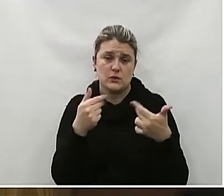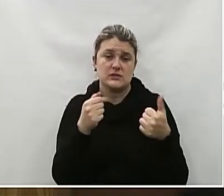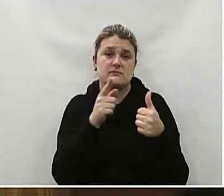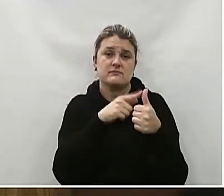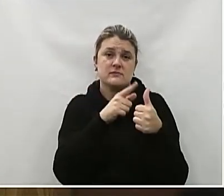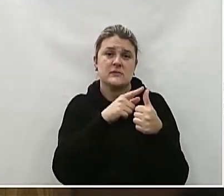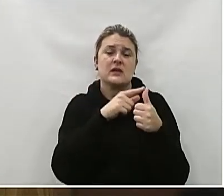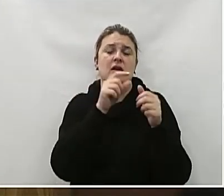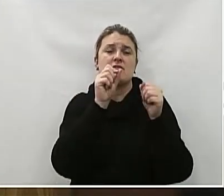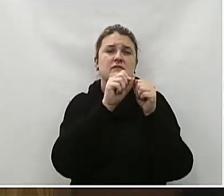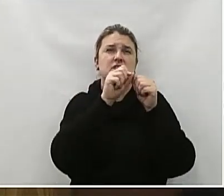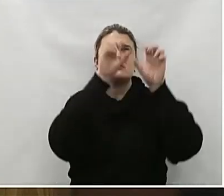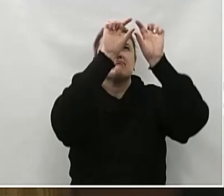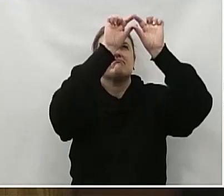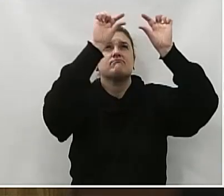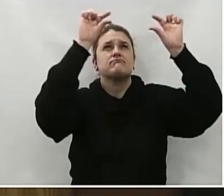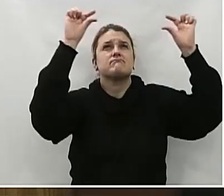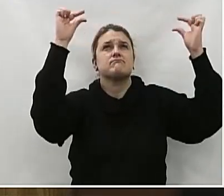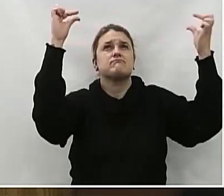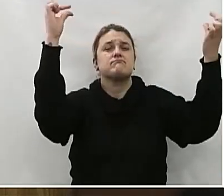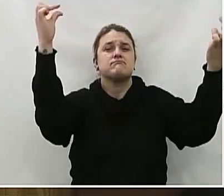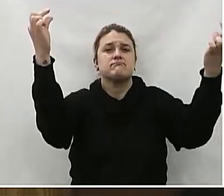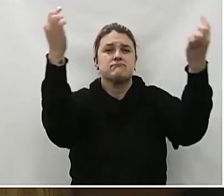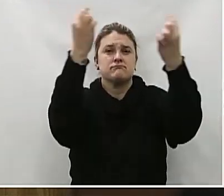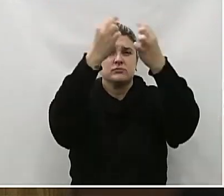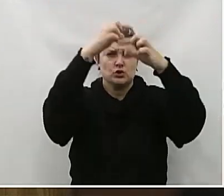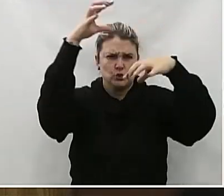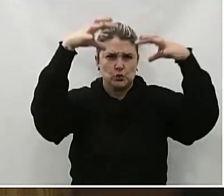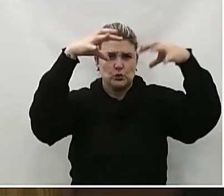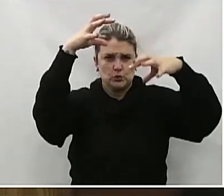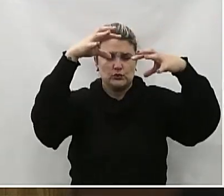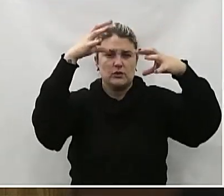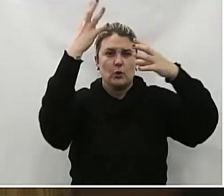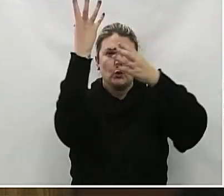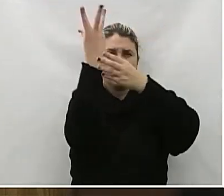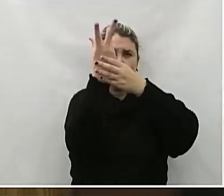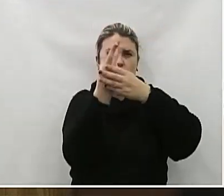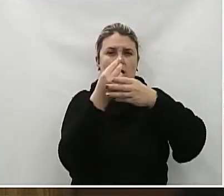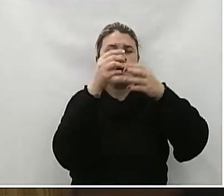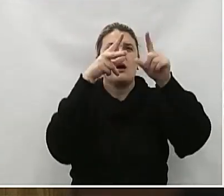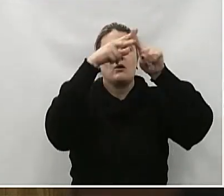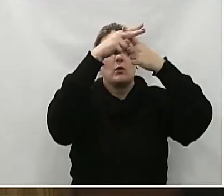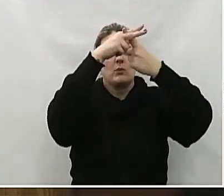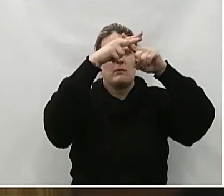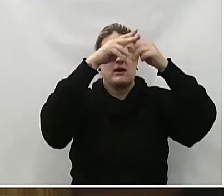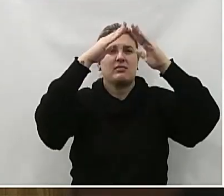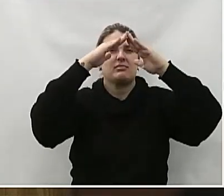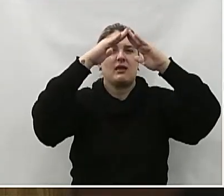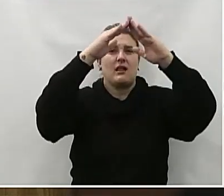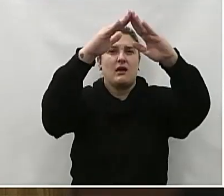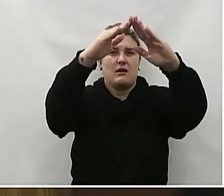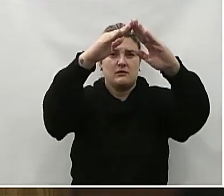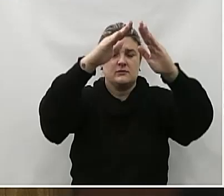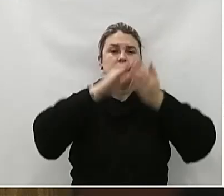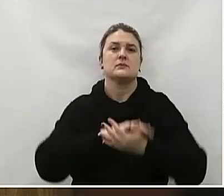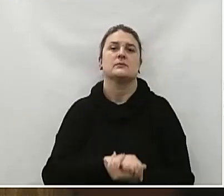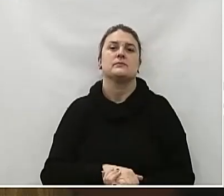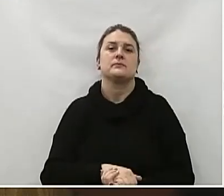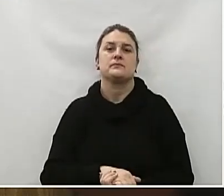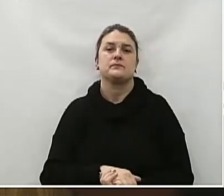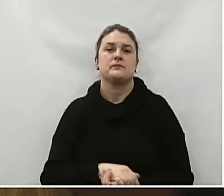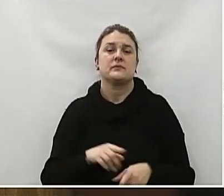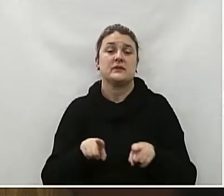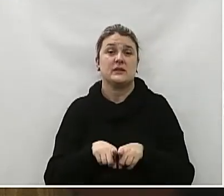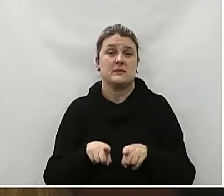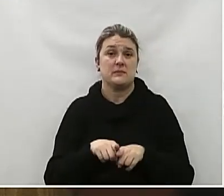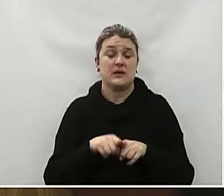colocação de calhas aos fundos do prédio Alguns reparos no telhado Afim de sanar goteiras nas salas de aula O